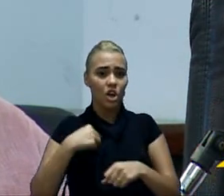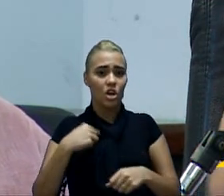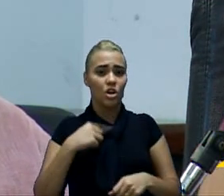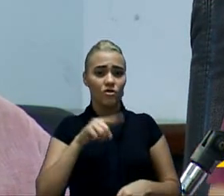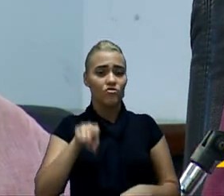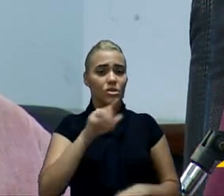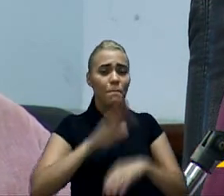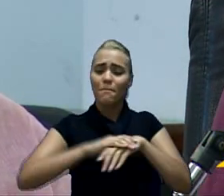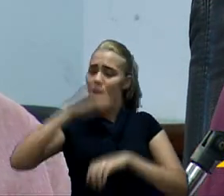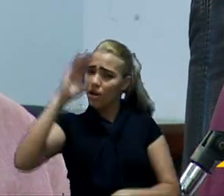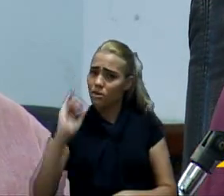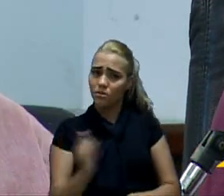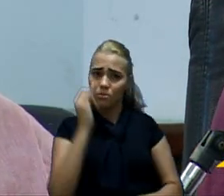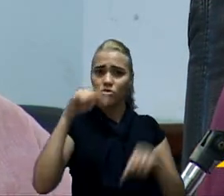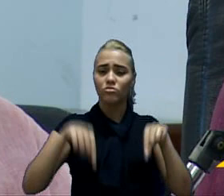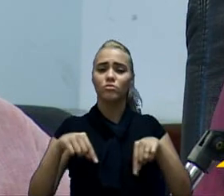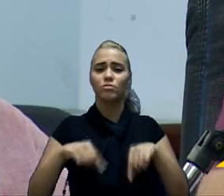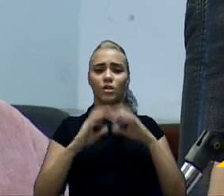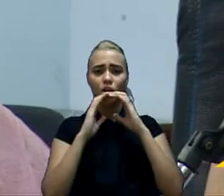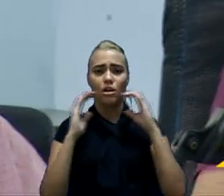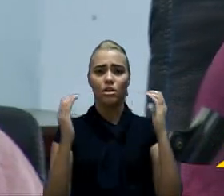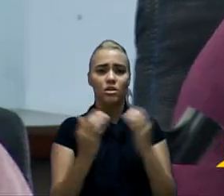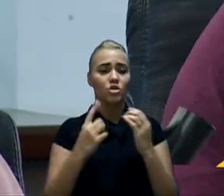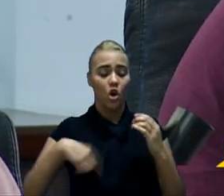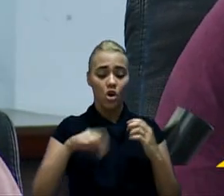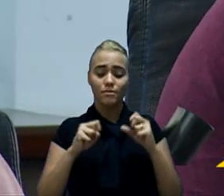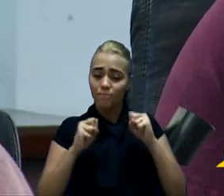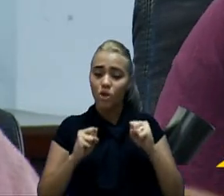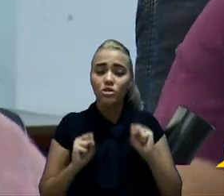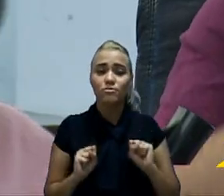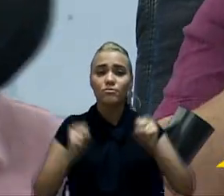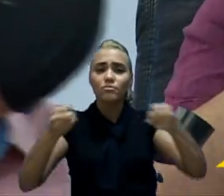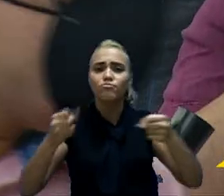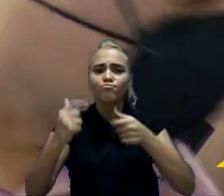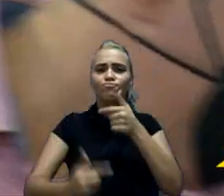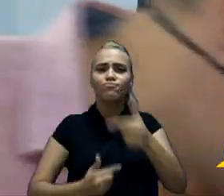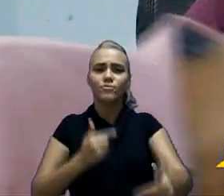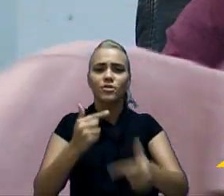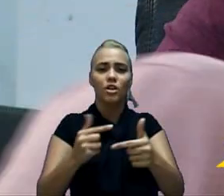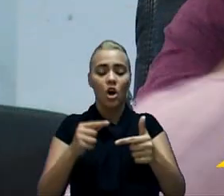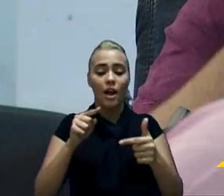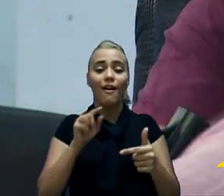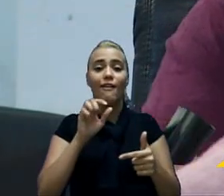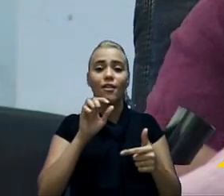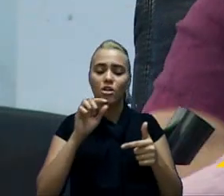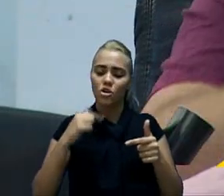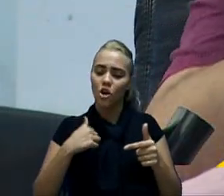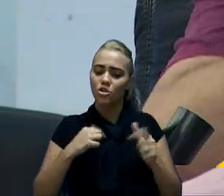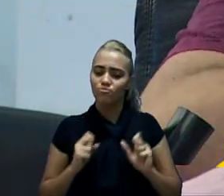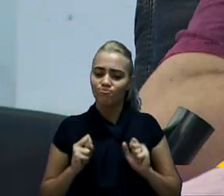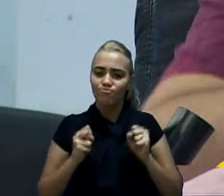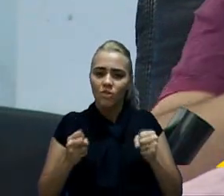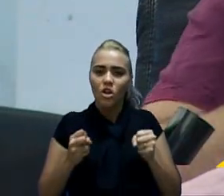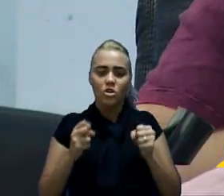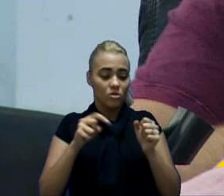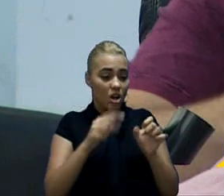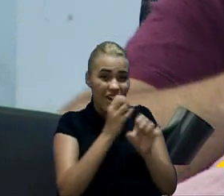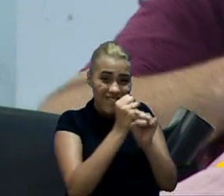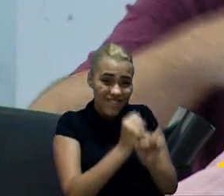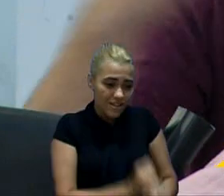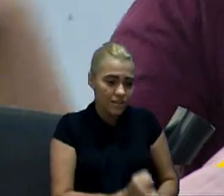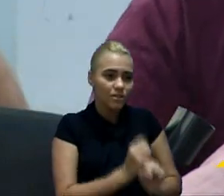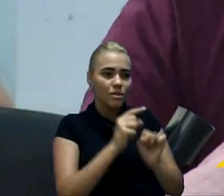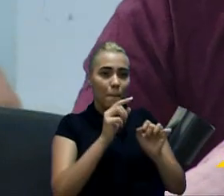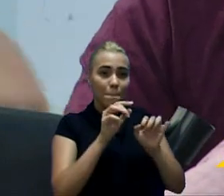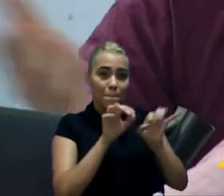a mais importante dessa casa. Que a gente possa trabalhar pela execução do orçamento para que não seja uma coisa